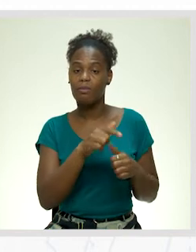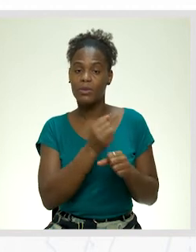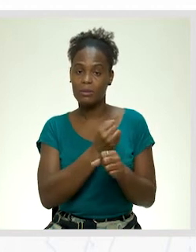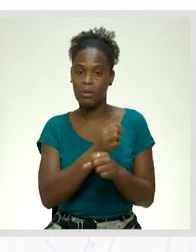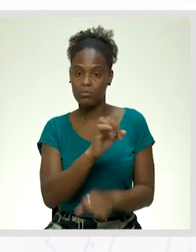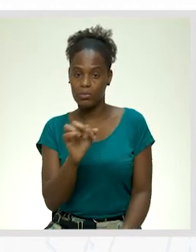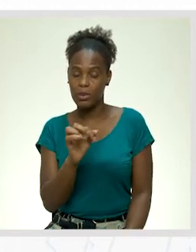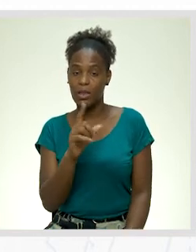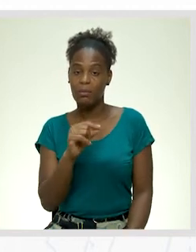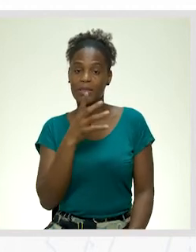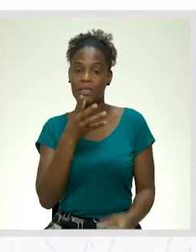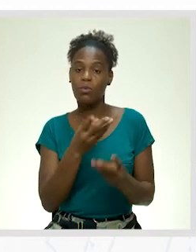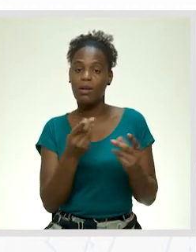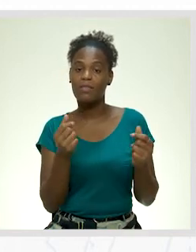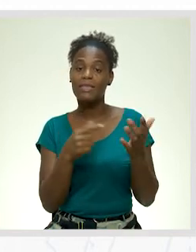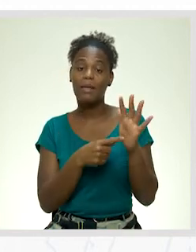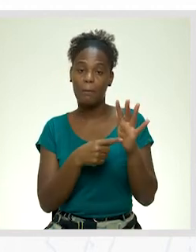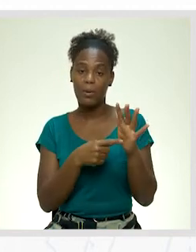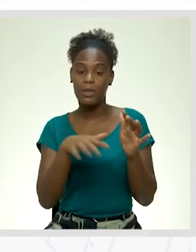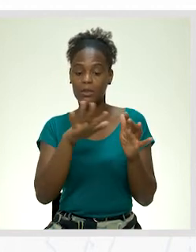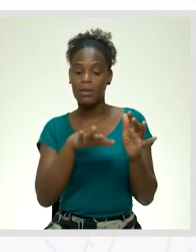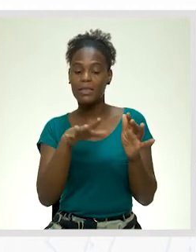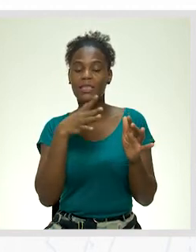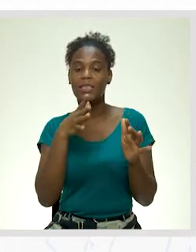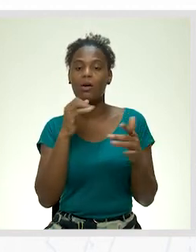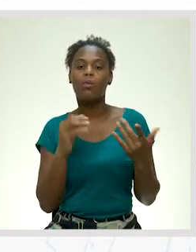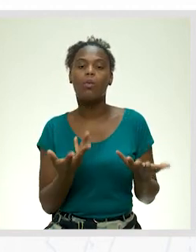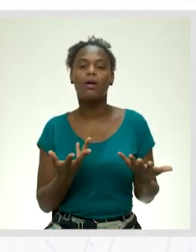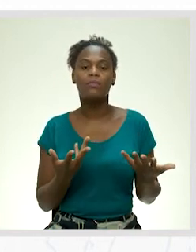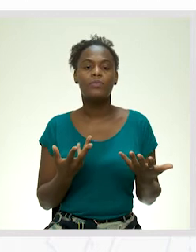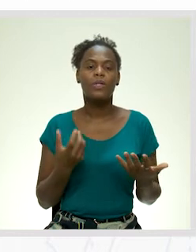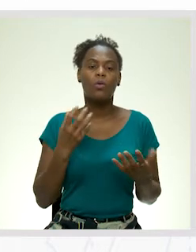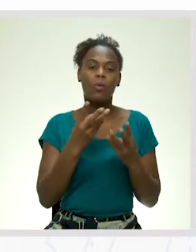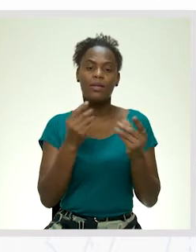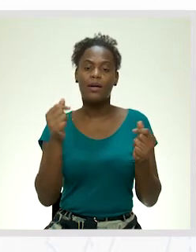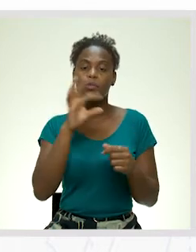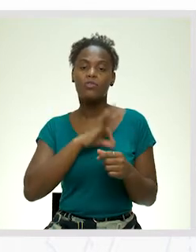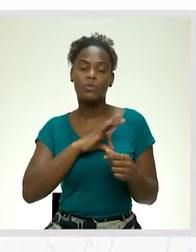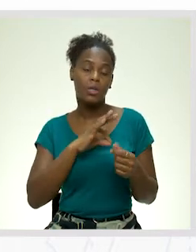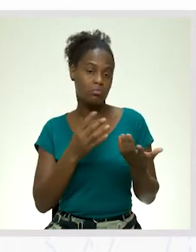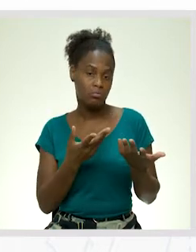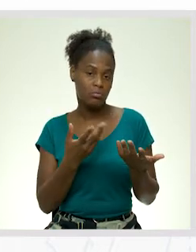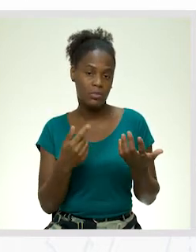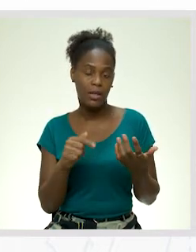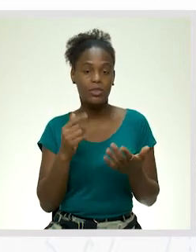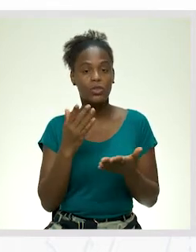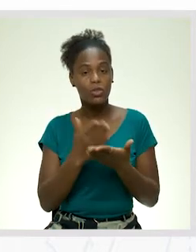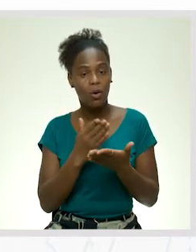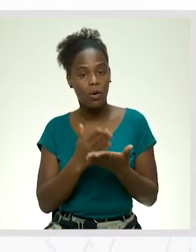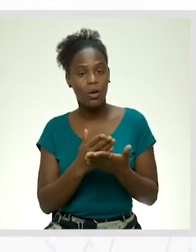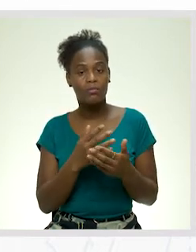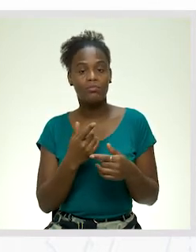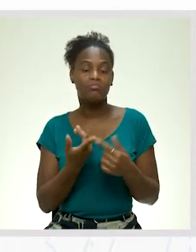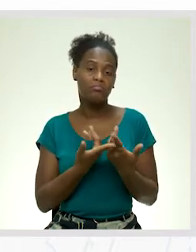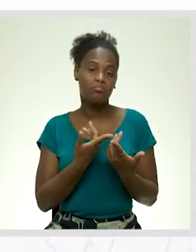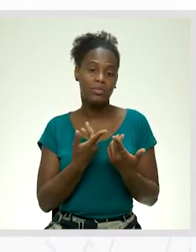trabalho. Qualificações, neste espaço você coloca as suas qualificações, suas qualidades profissionais, escolaridade de formação